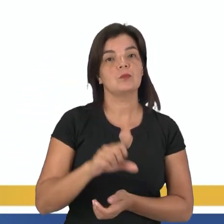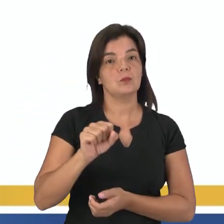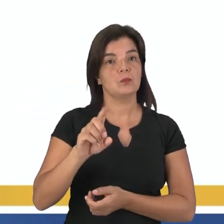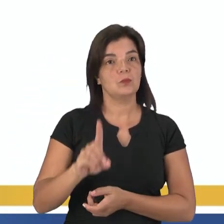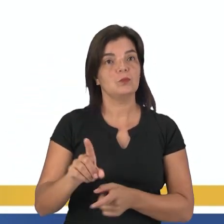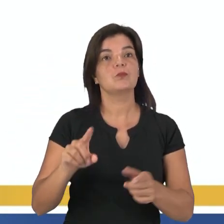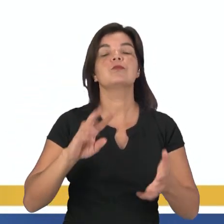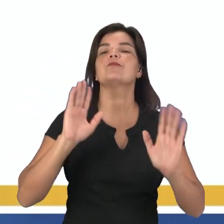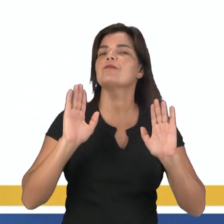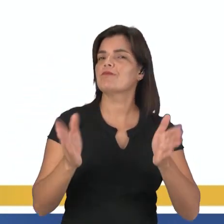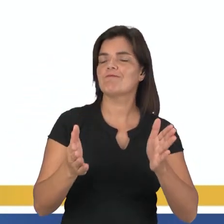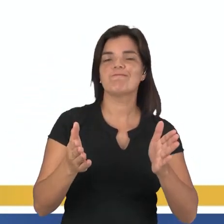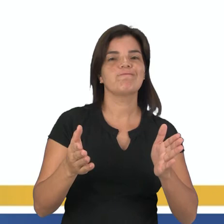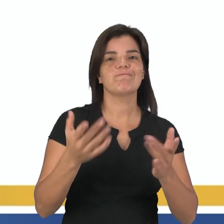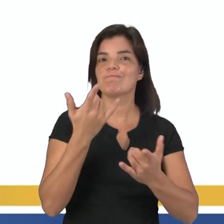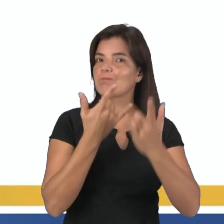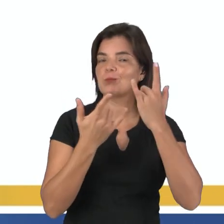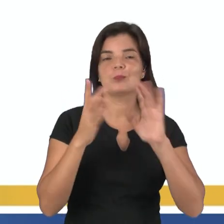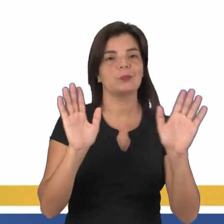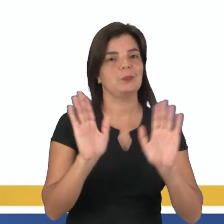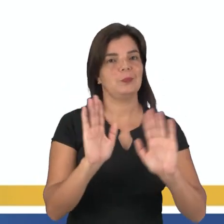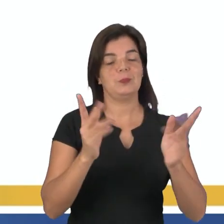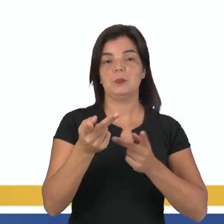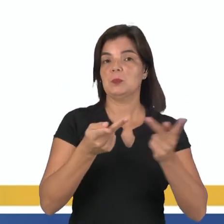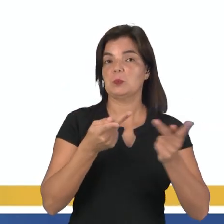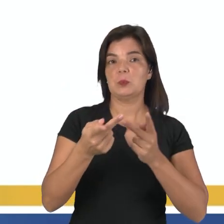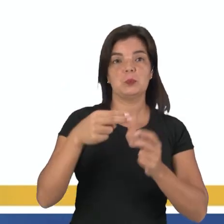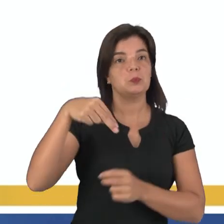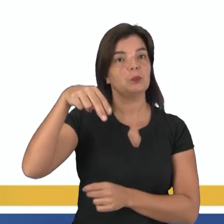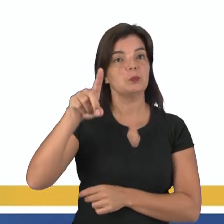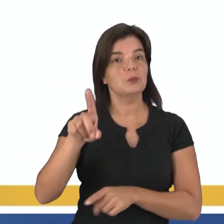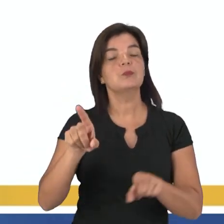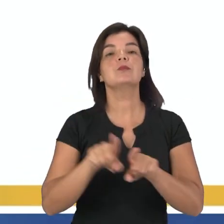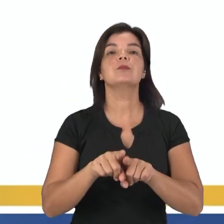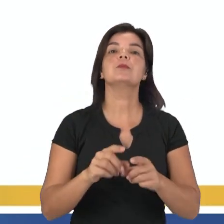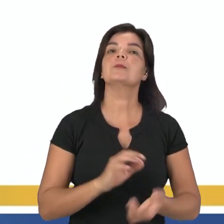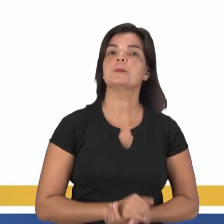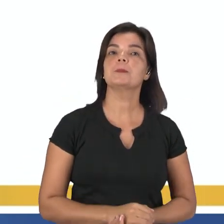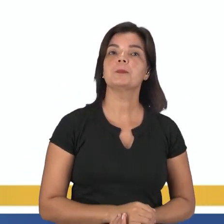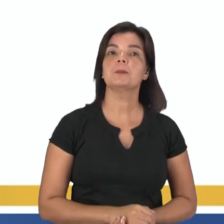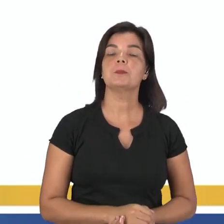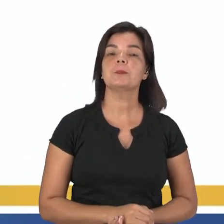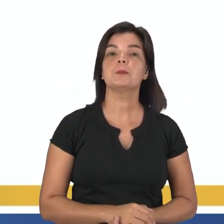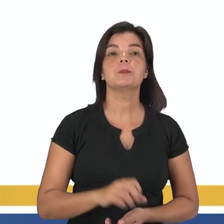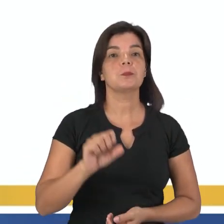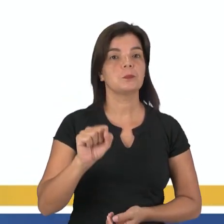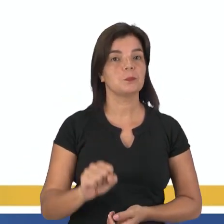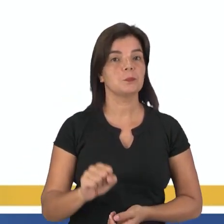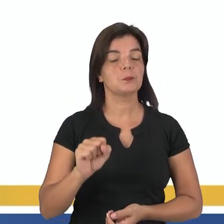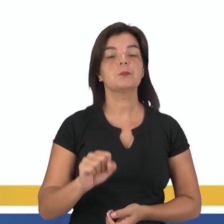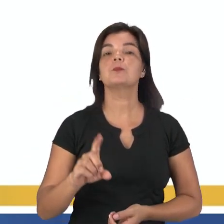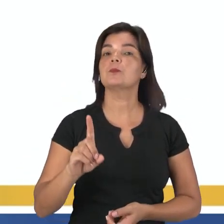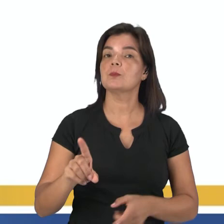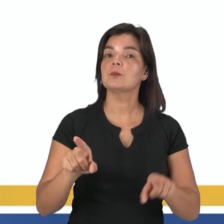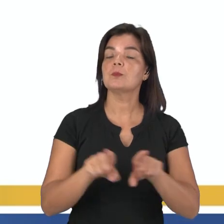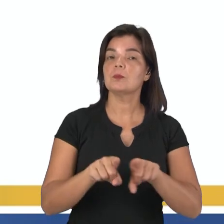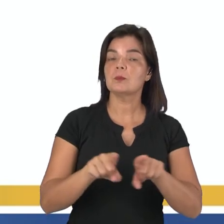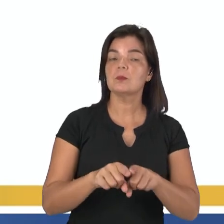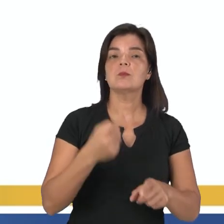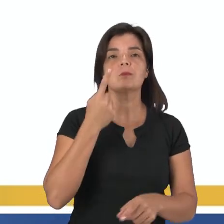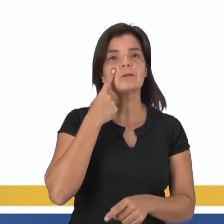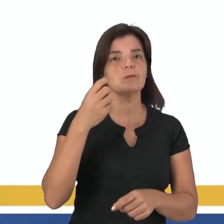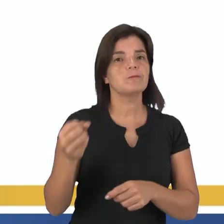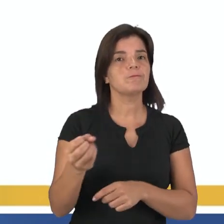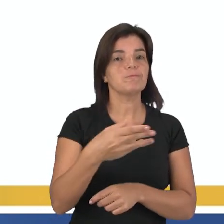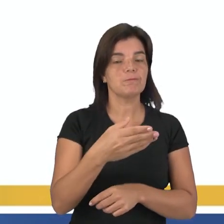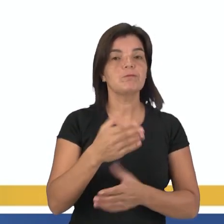sudeste. Isso já não faz mais parte dos planos nordestinos. E também a região sudeste e região sul buscando